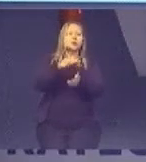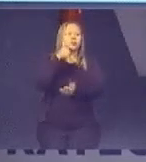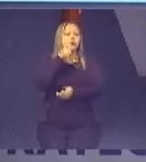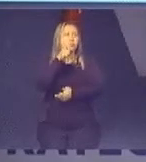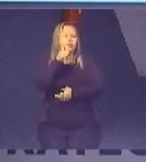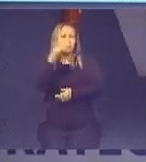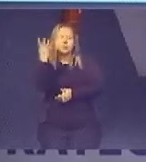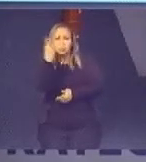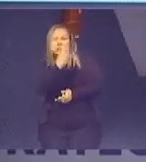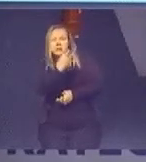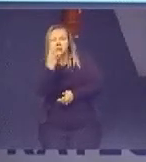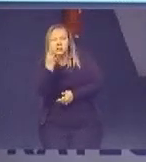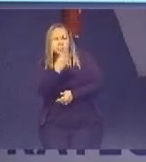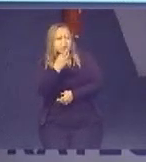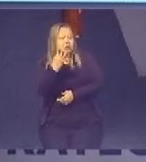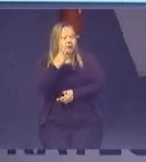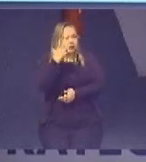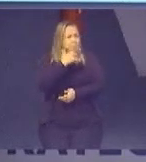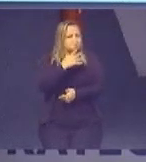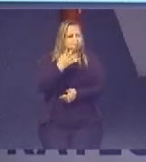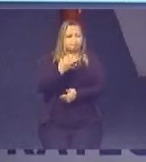muito linda, muito bonita,